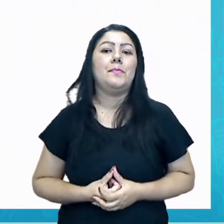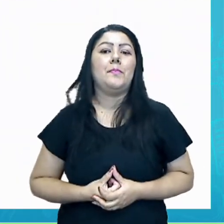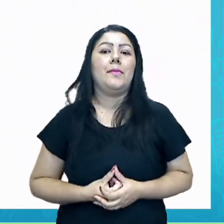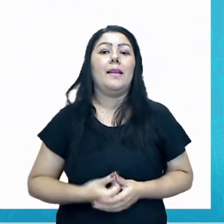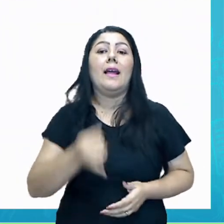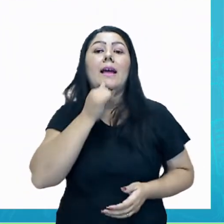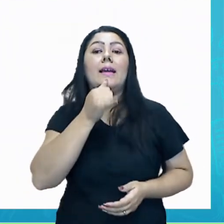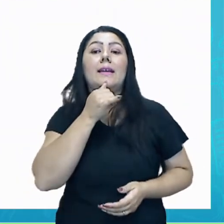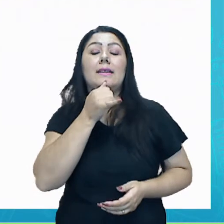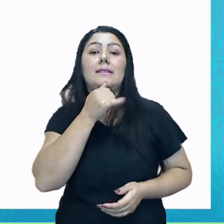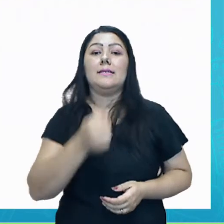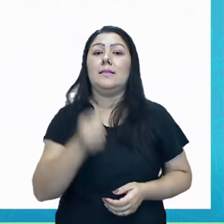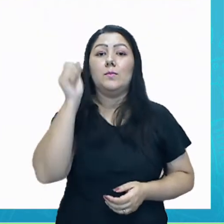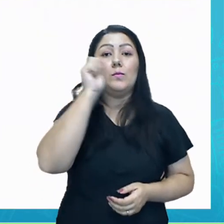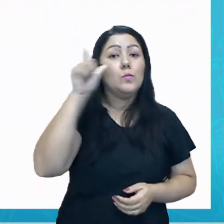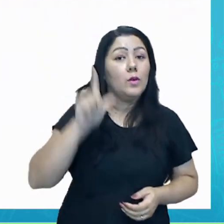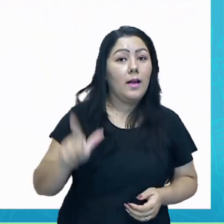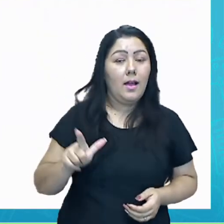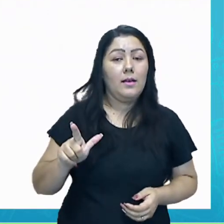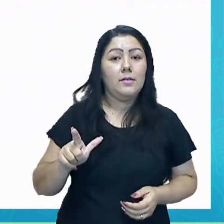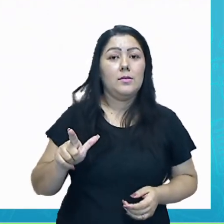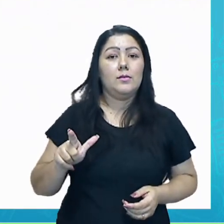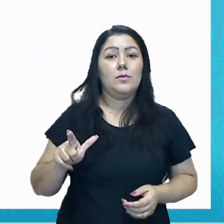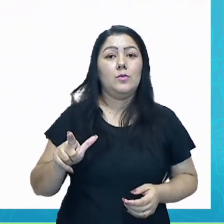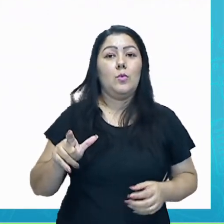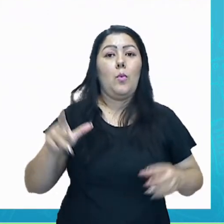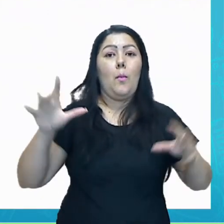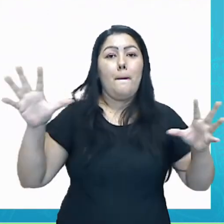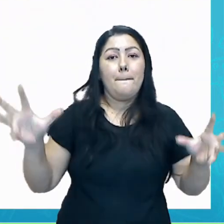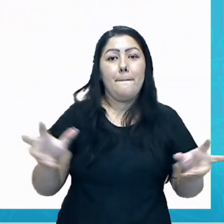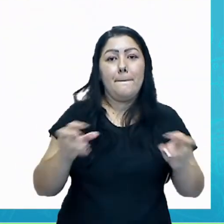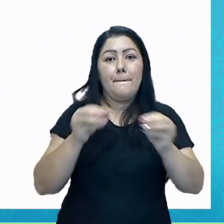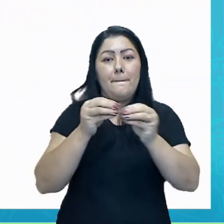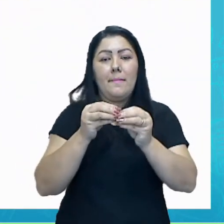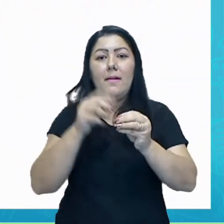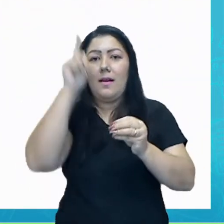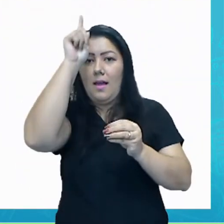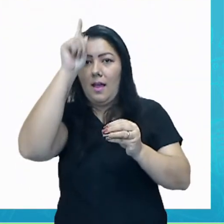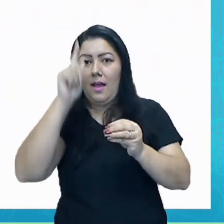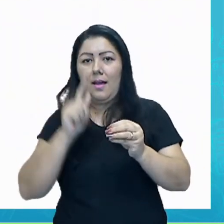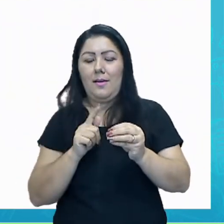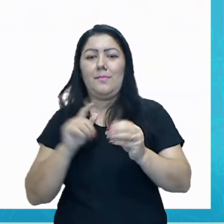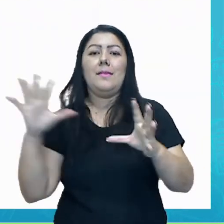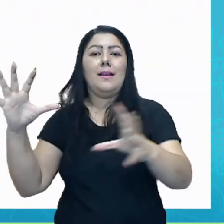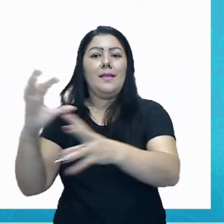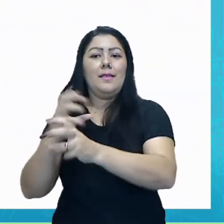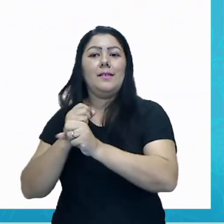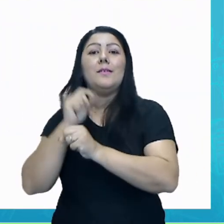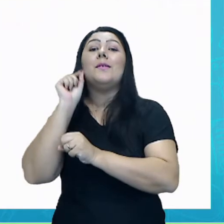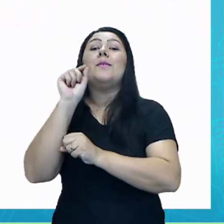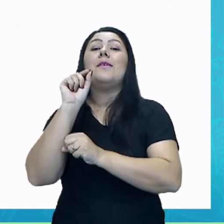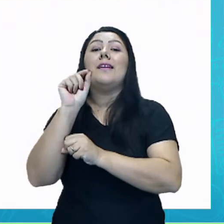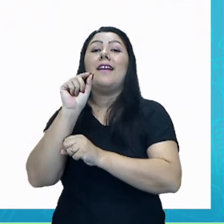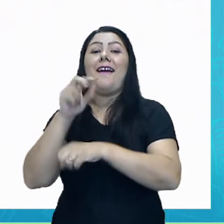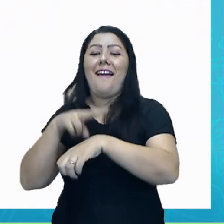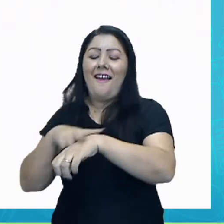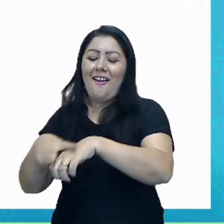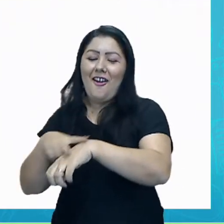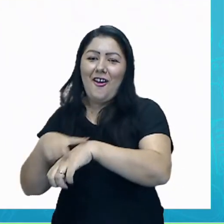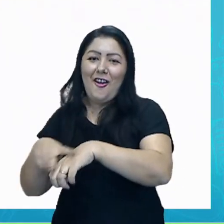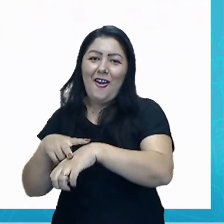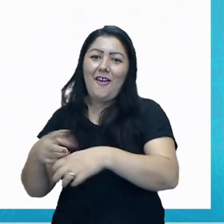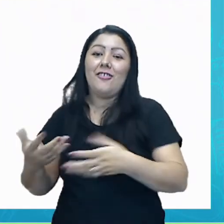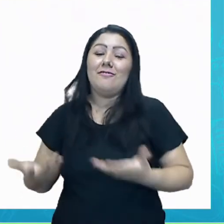o azul mais o amarelo, a mistura dos dois, é igual ao verde. Mas, professor, existem